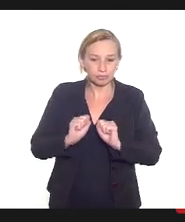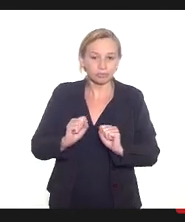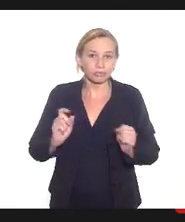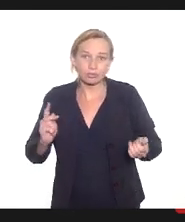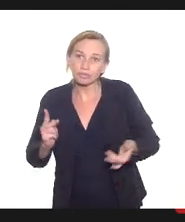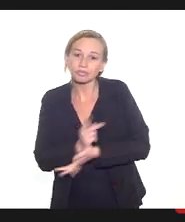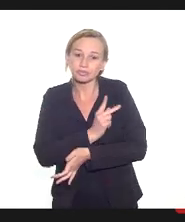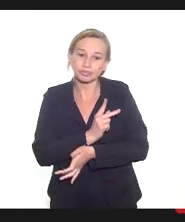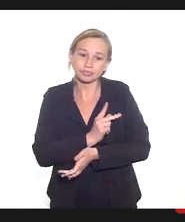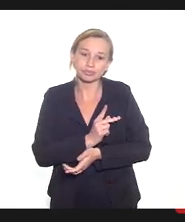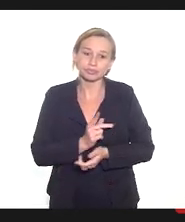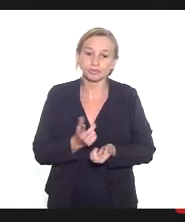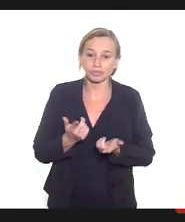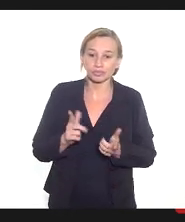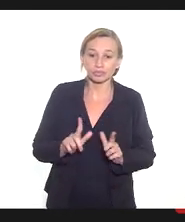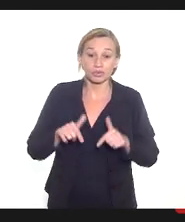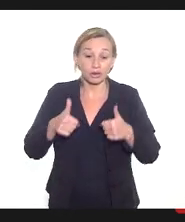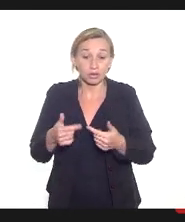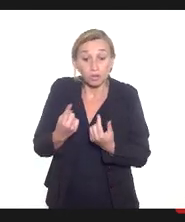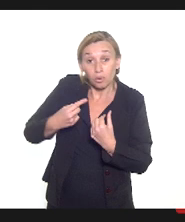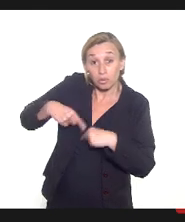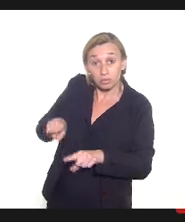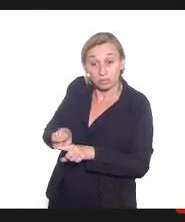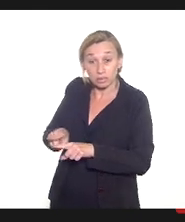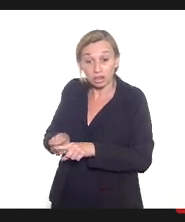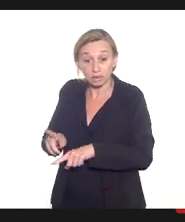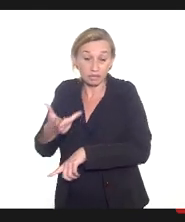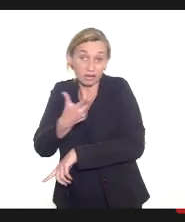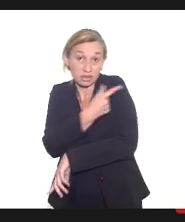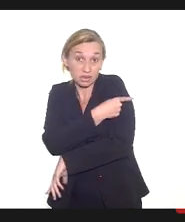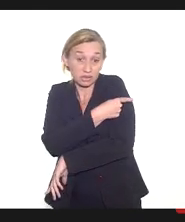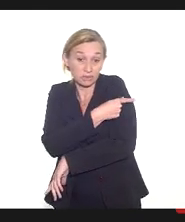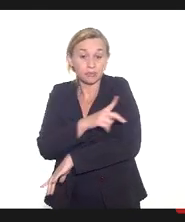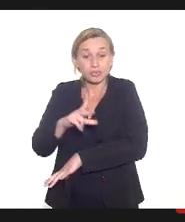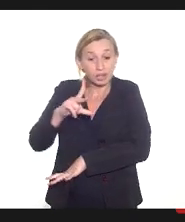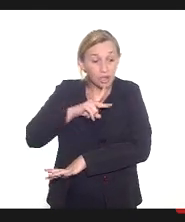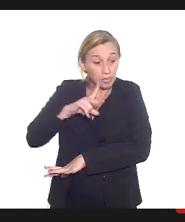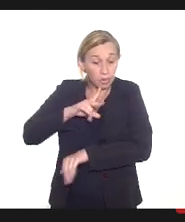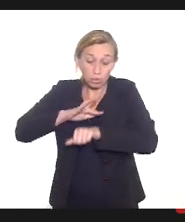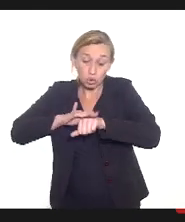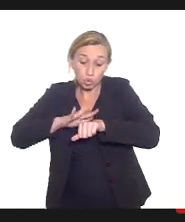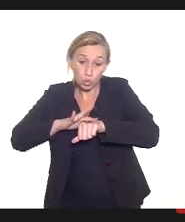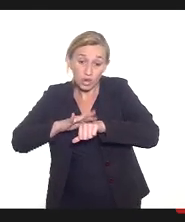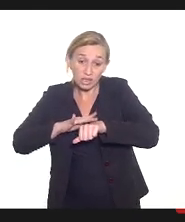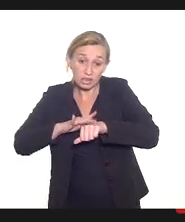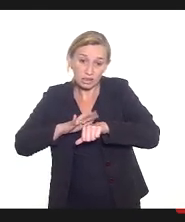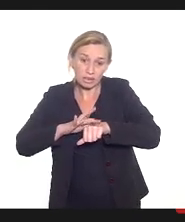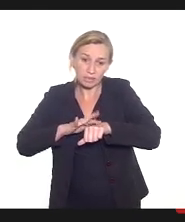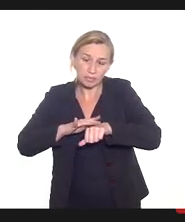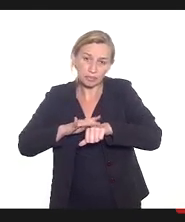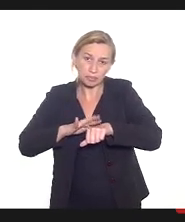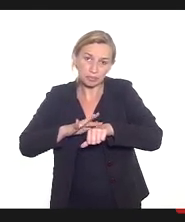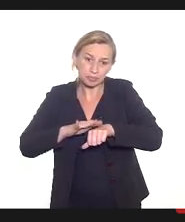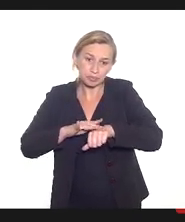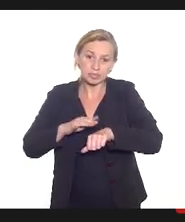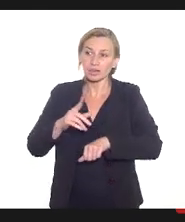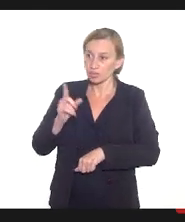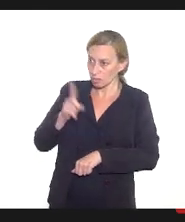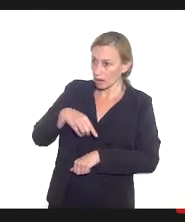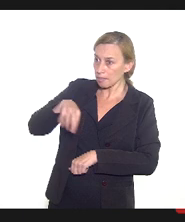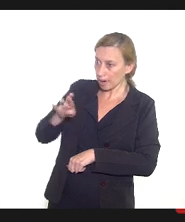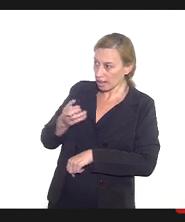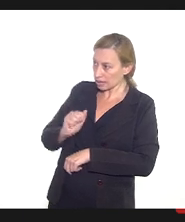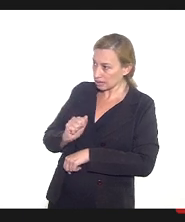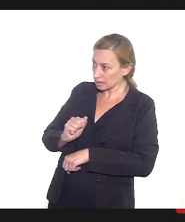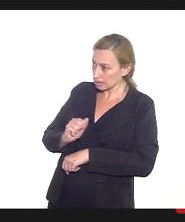dar sobre reações adversas sobre reações que a própria doença né Marta deputada Marta a gente